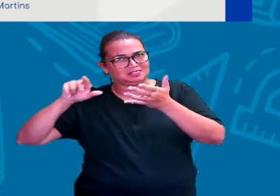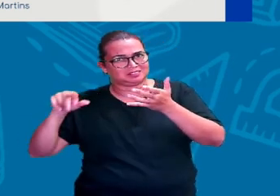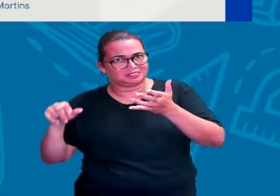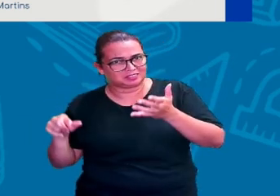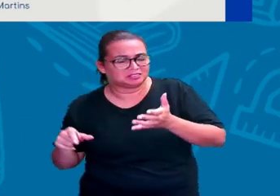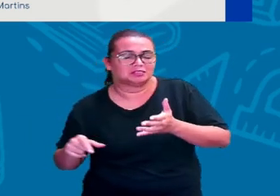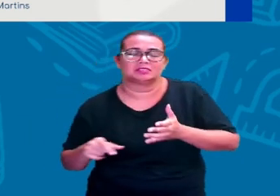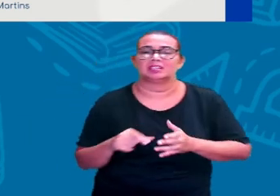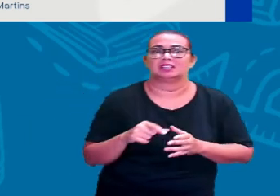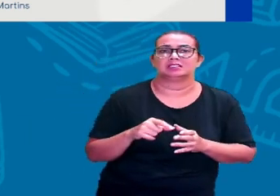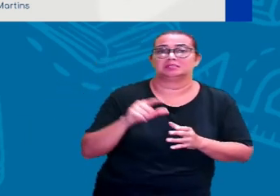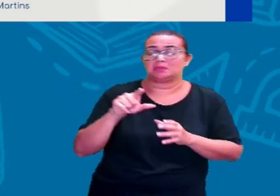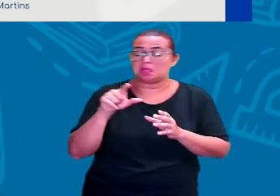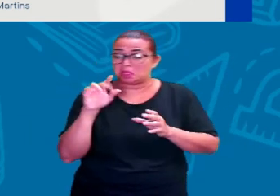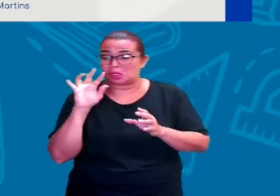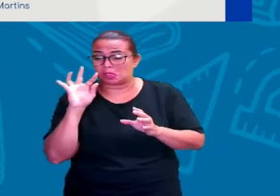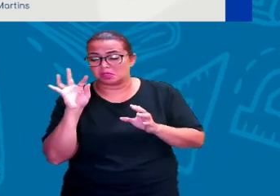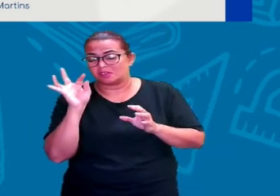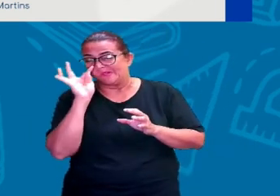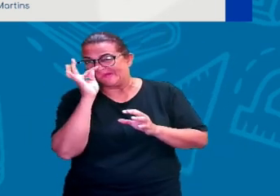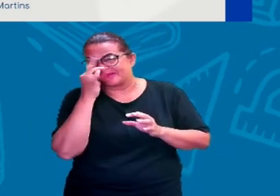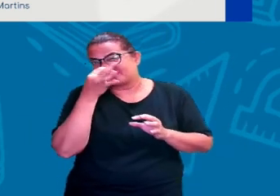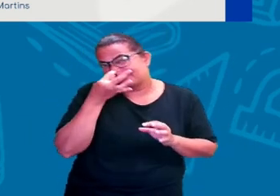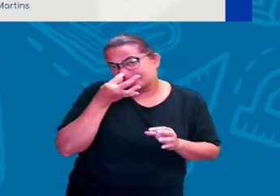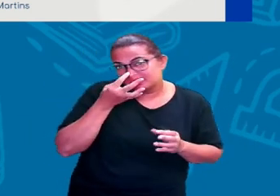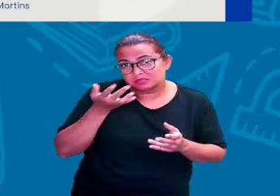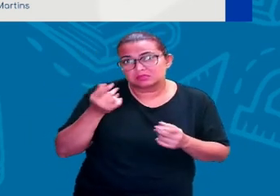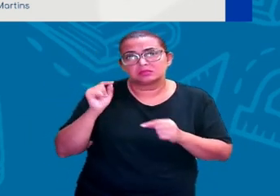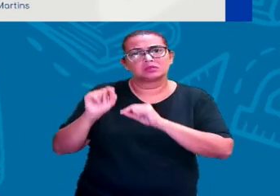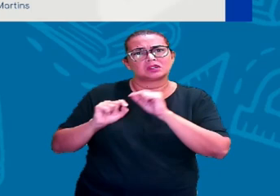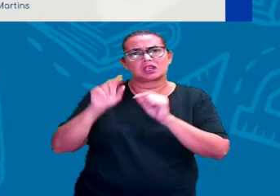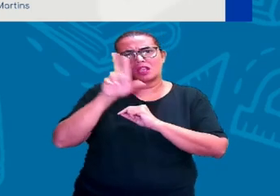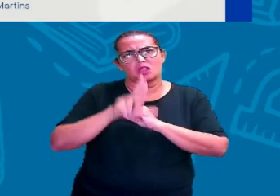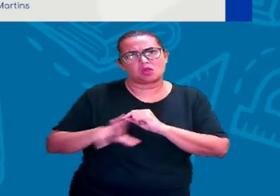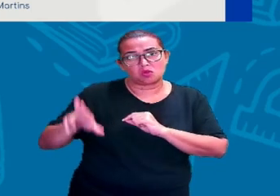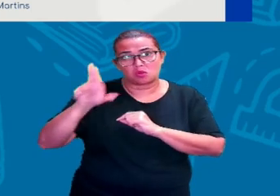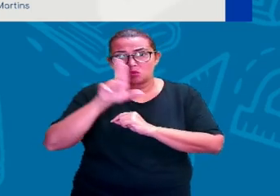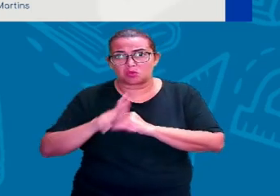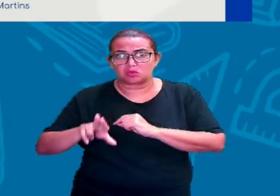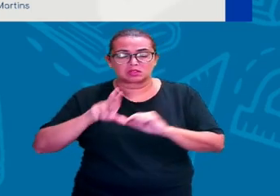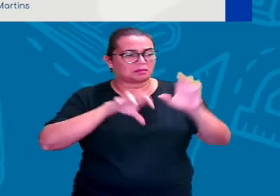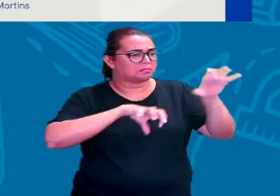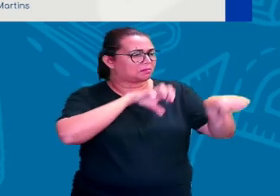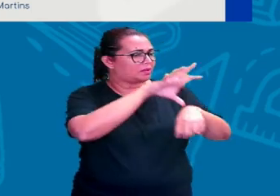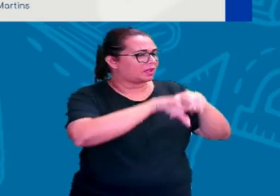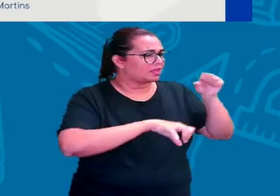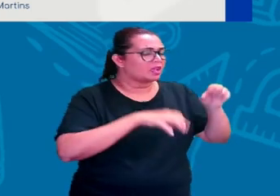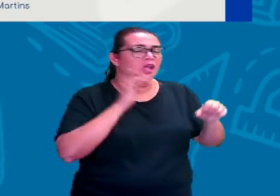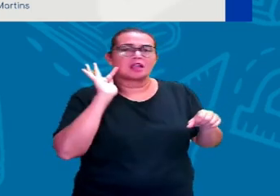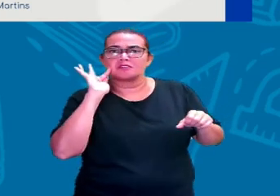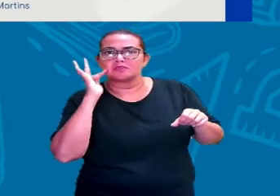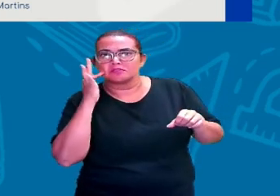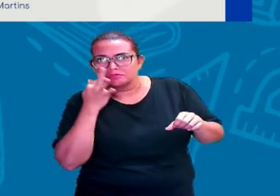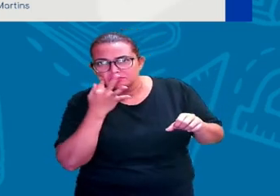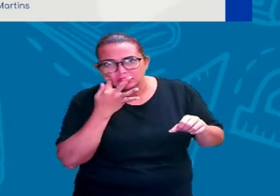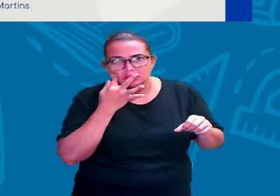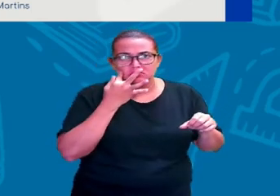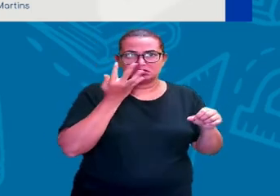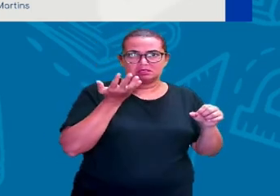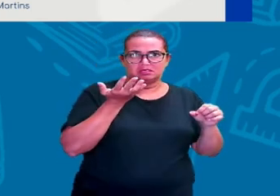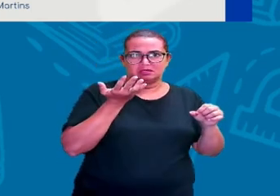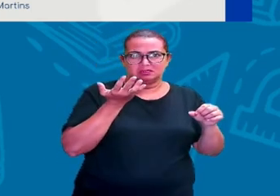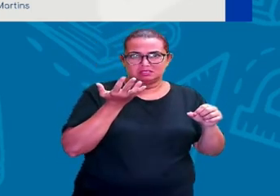ferramentas. E elas eram utilizadas pra coletar frutas, raízes, construir pequenos abrigos,